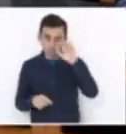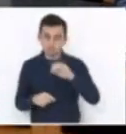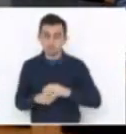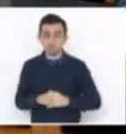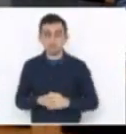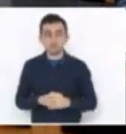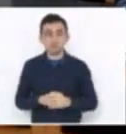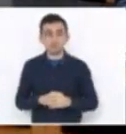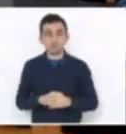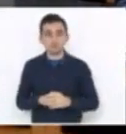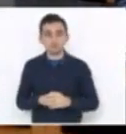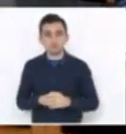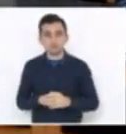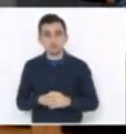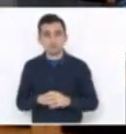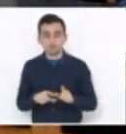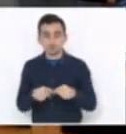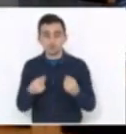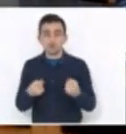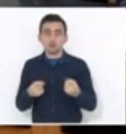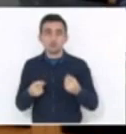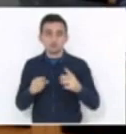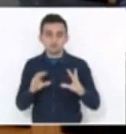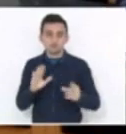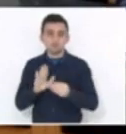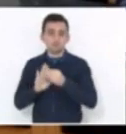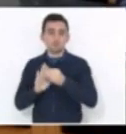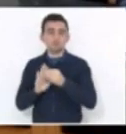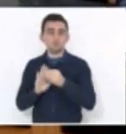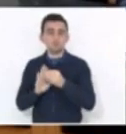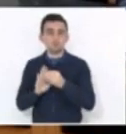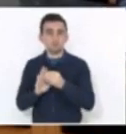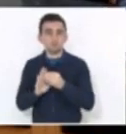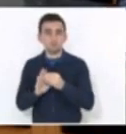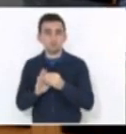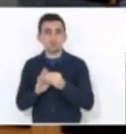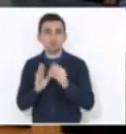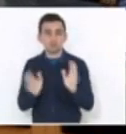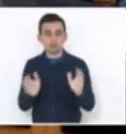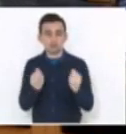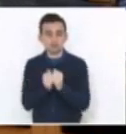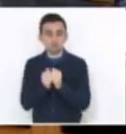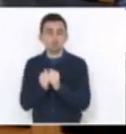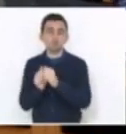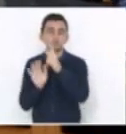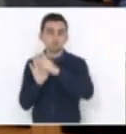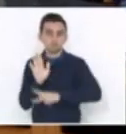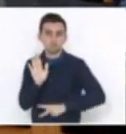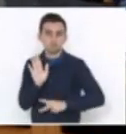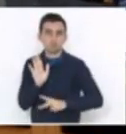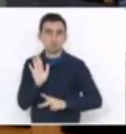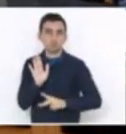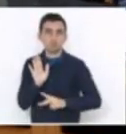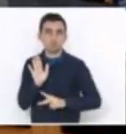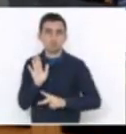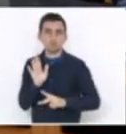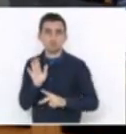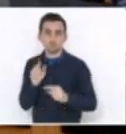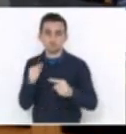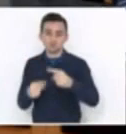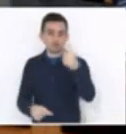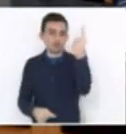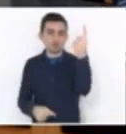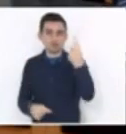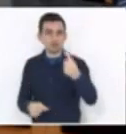os anexos que vieram junto com o projeto, eles não estão, não fazem parte do